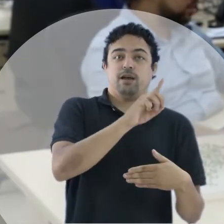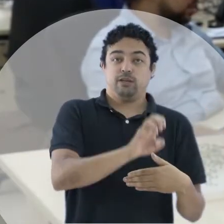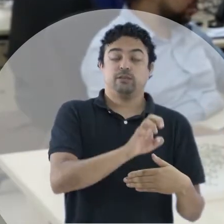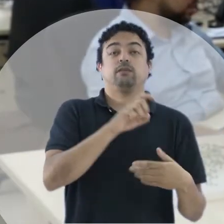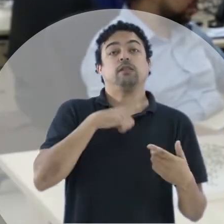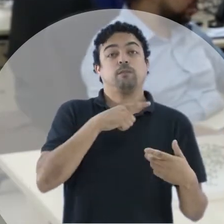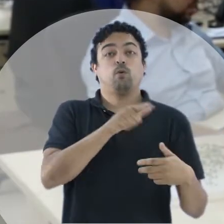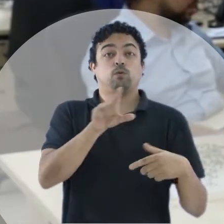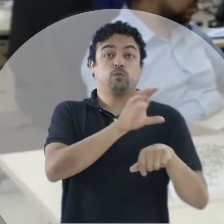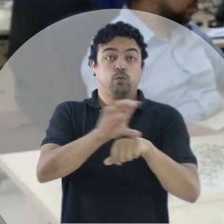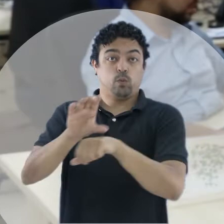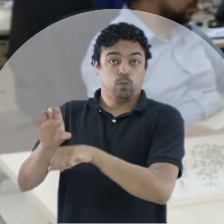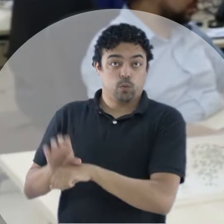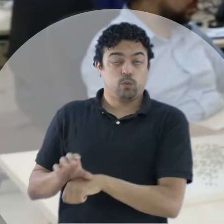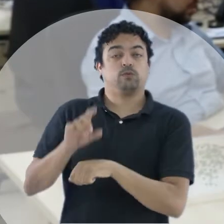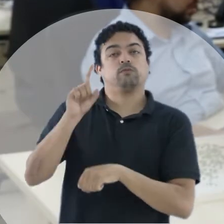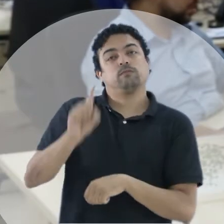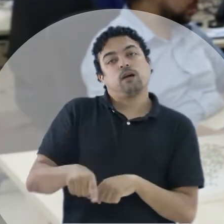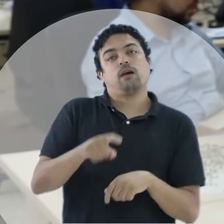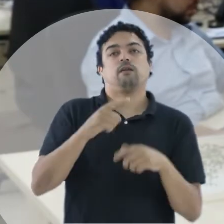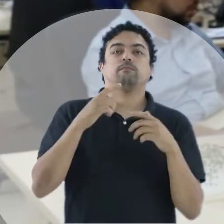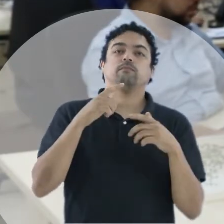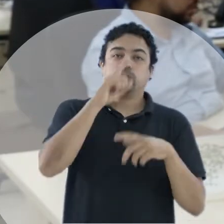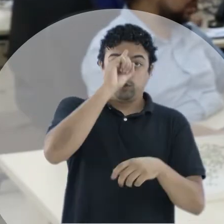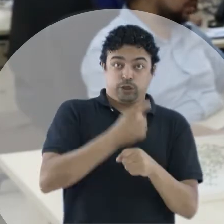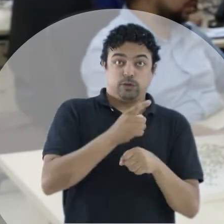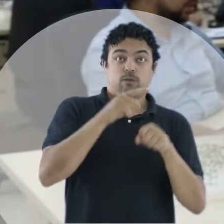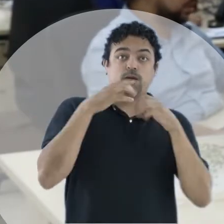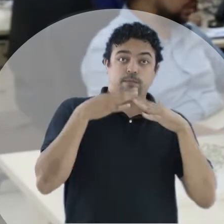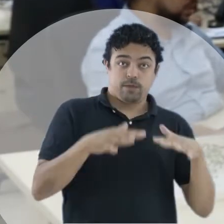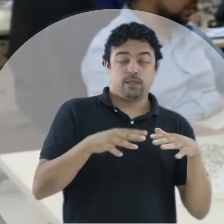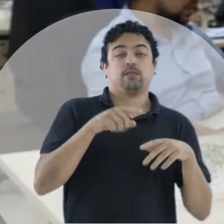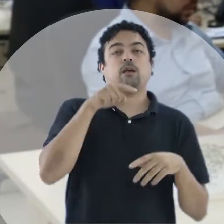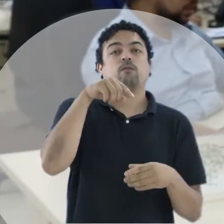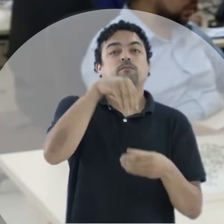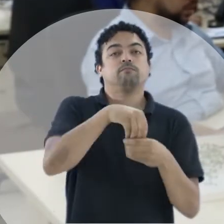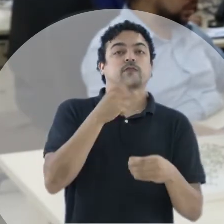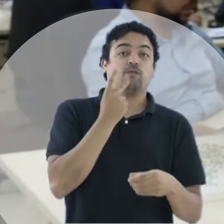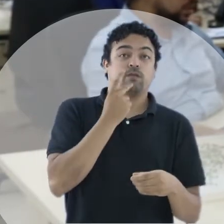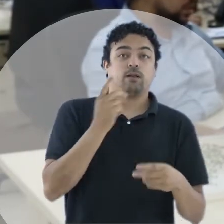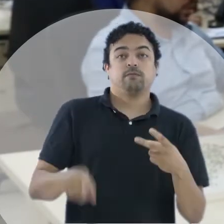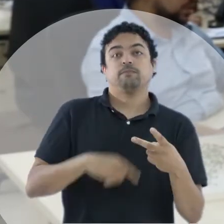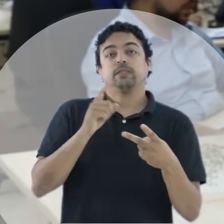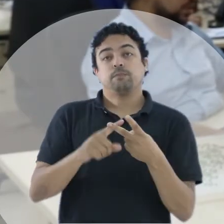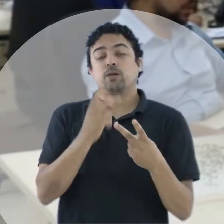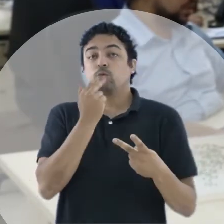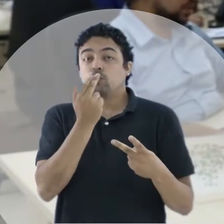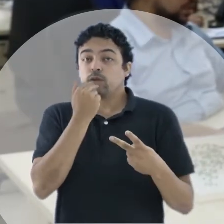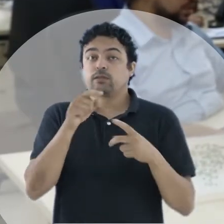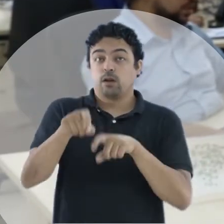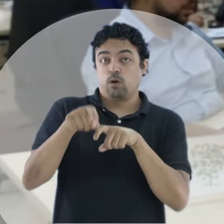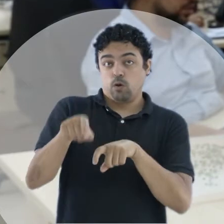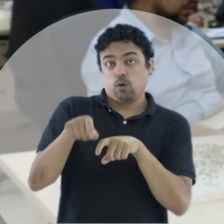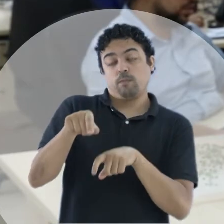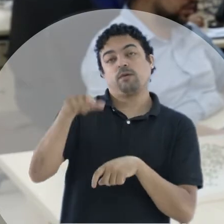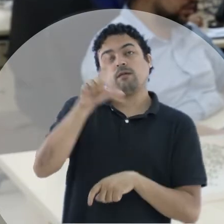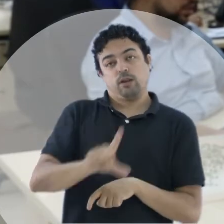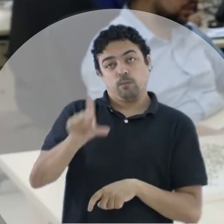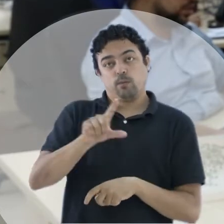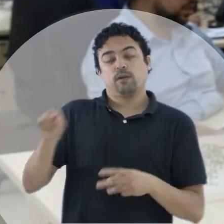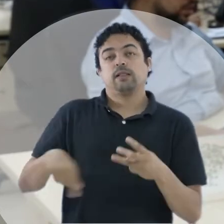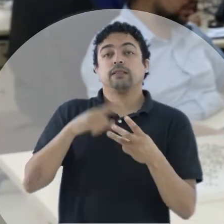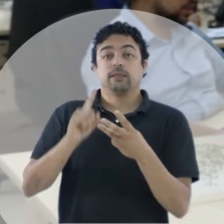outros cursos do IFC é homenageados foram Gestão Ambiental do campus de Fortaleza, Nutrição e Agronomia de Limoeiro do Norte e